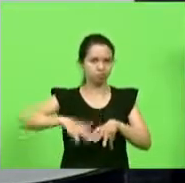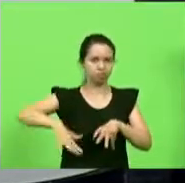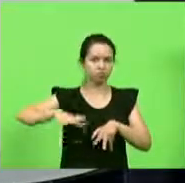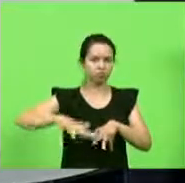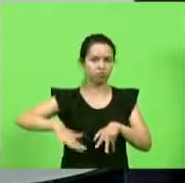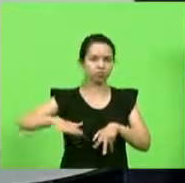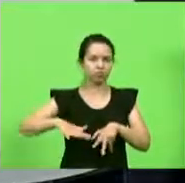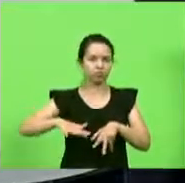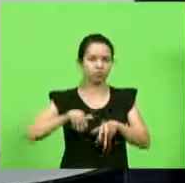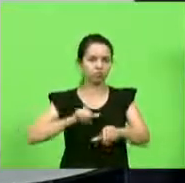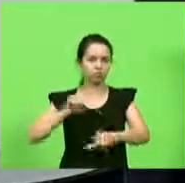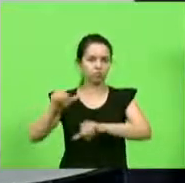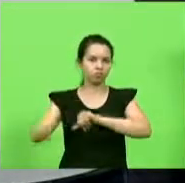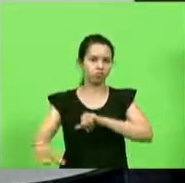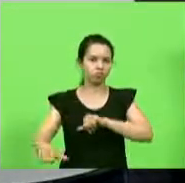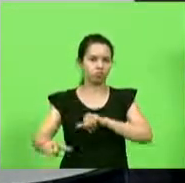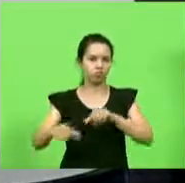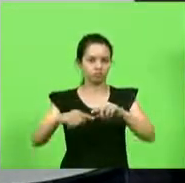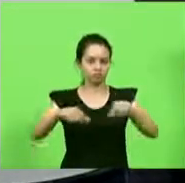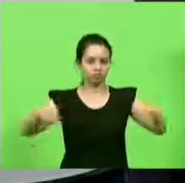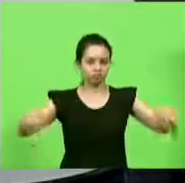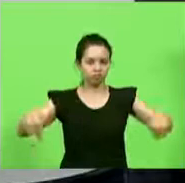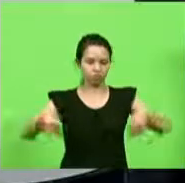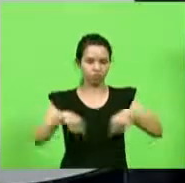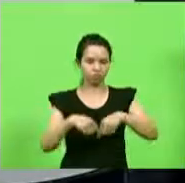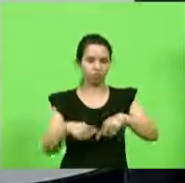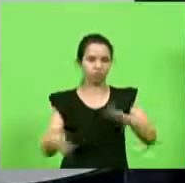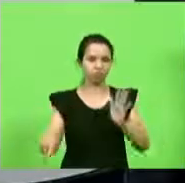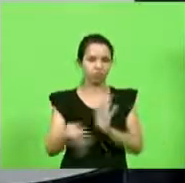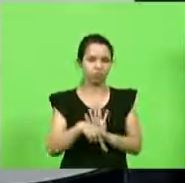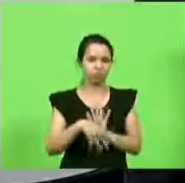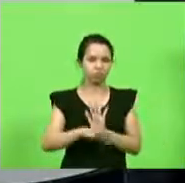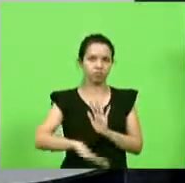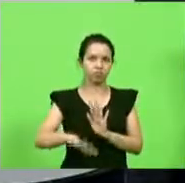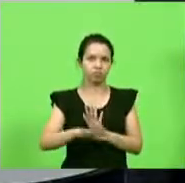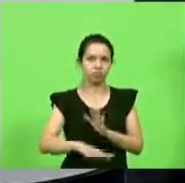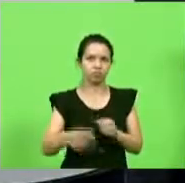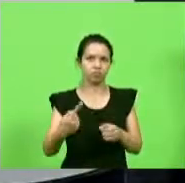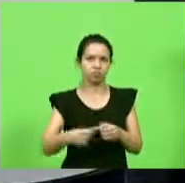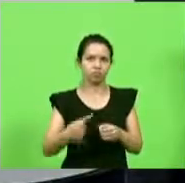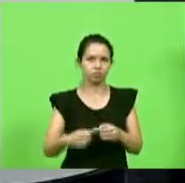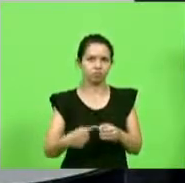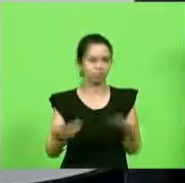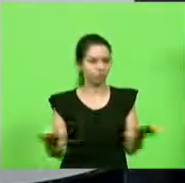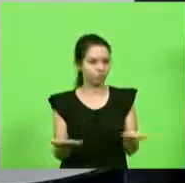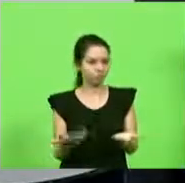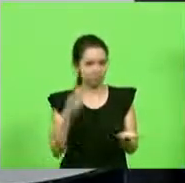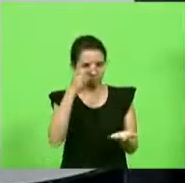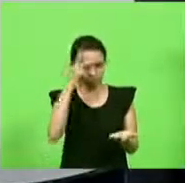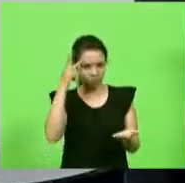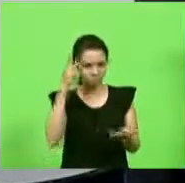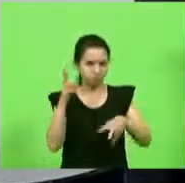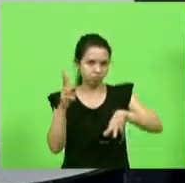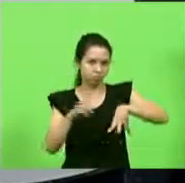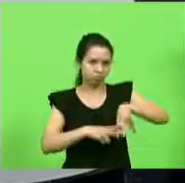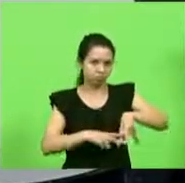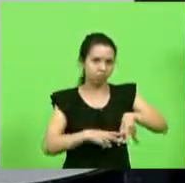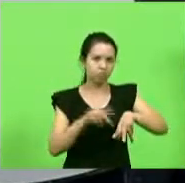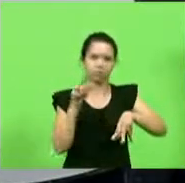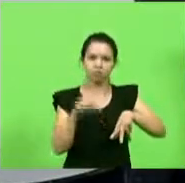em troca esse terreno ficou para o município e hoje lá em vez das pessoas cumprirem pena